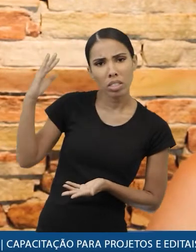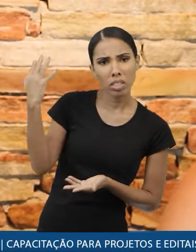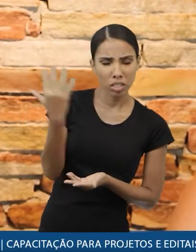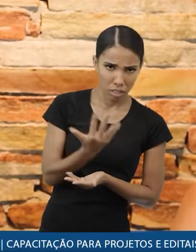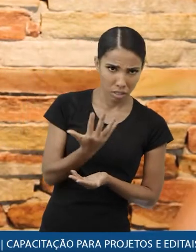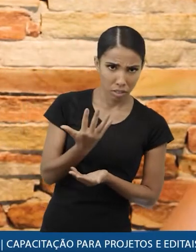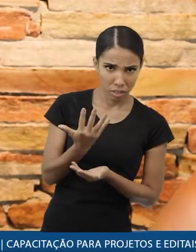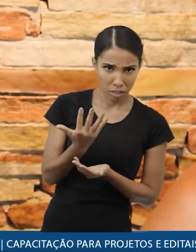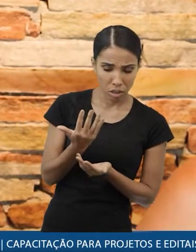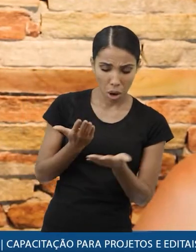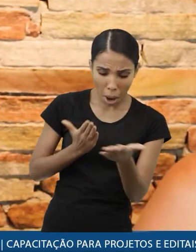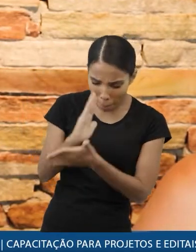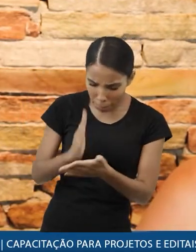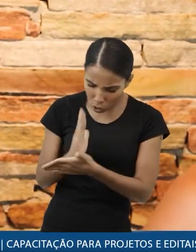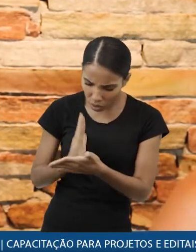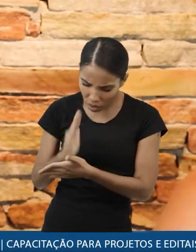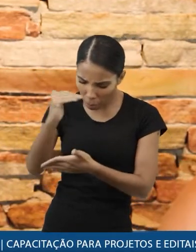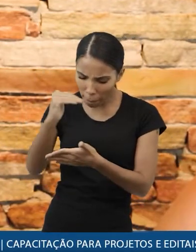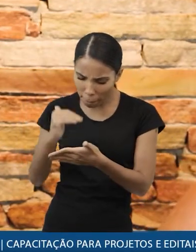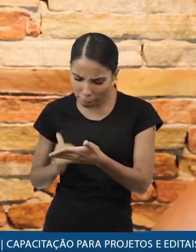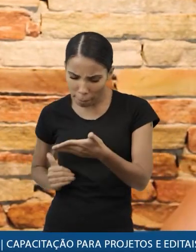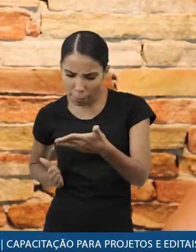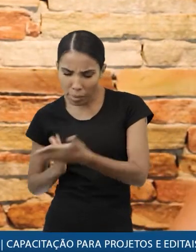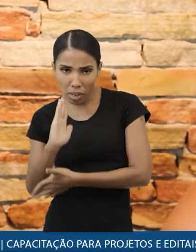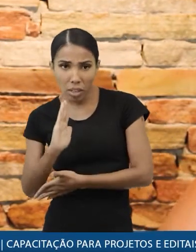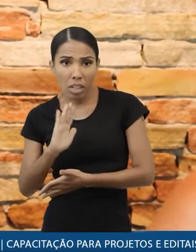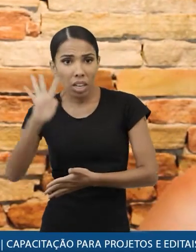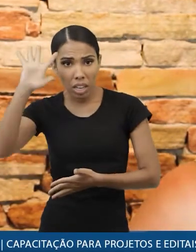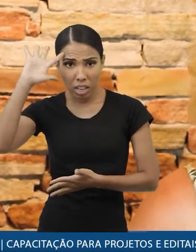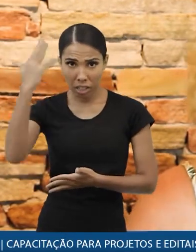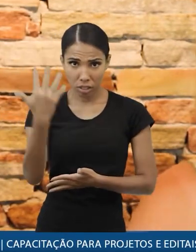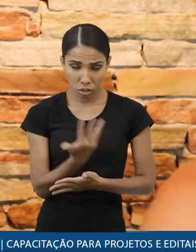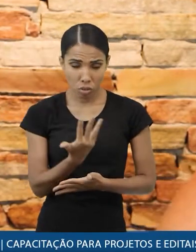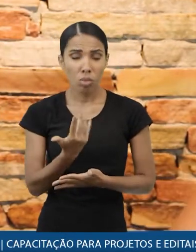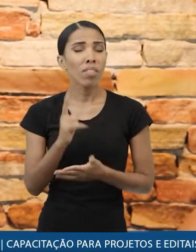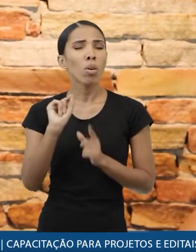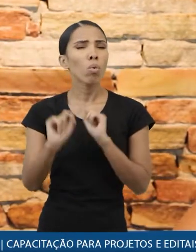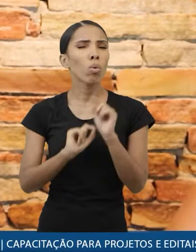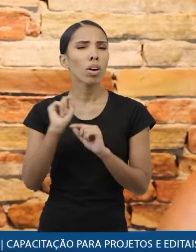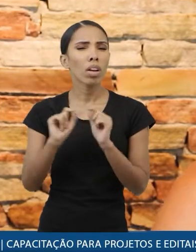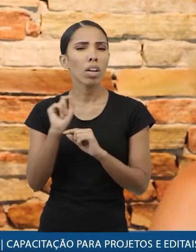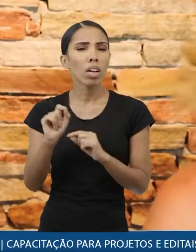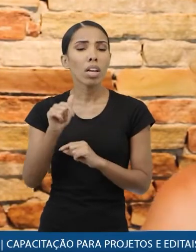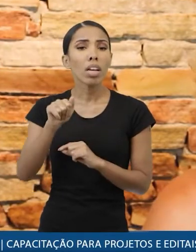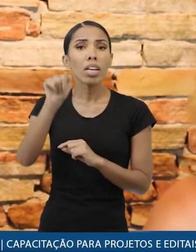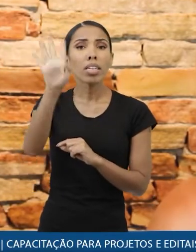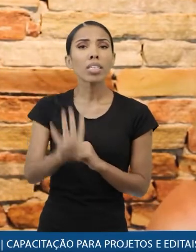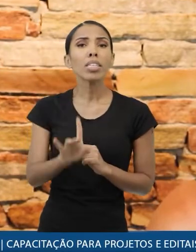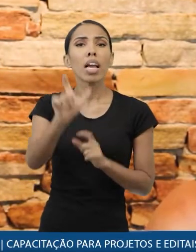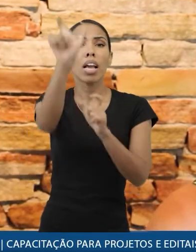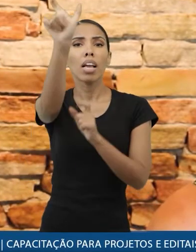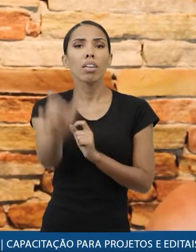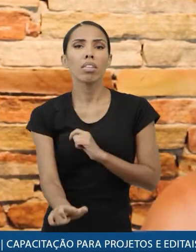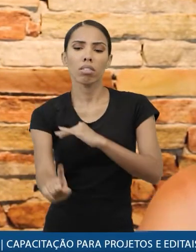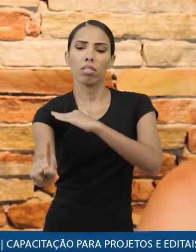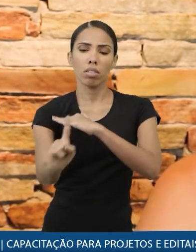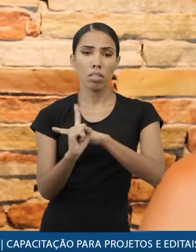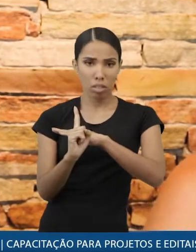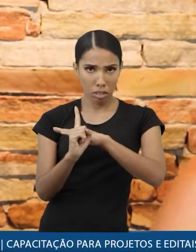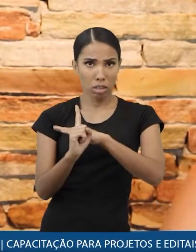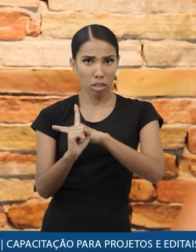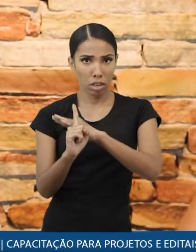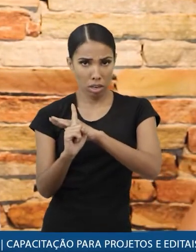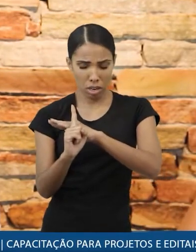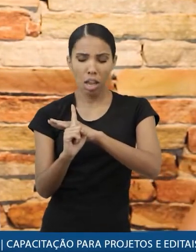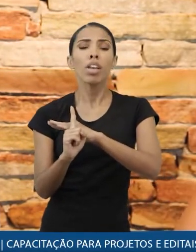com as rubricas que estão aprovadas e muitas vezes resolver significa identificar quem são seus fornecedores às